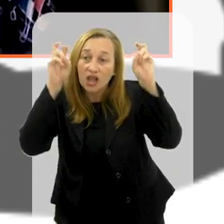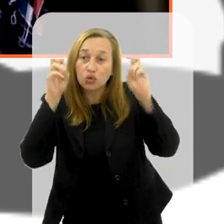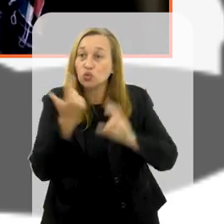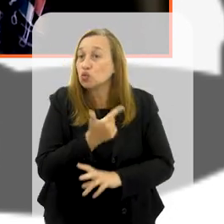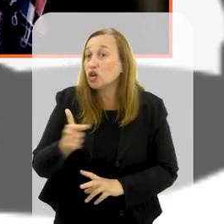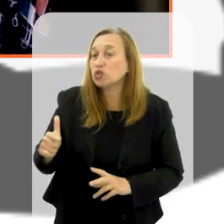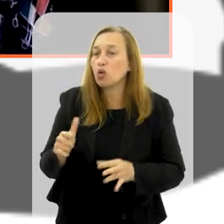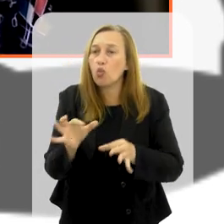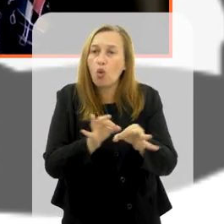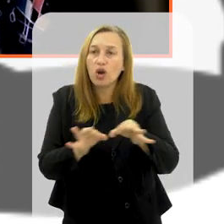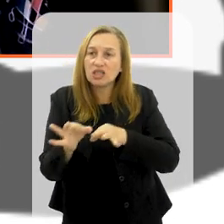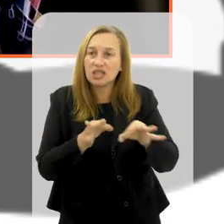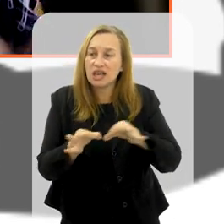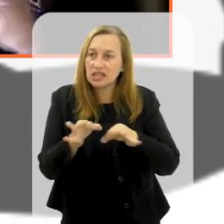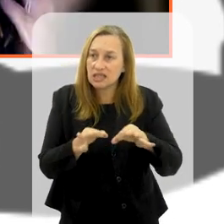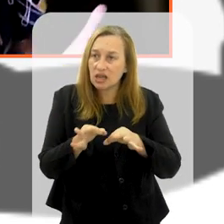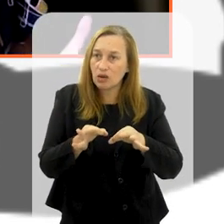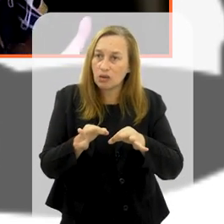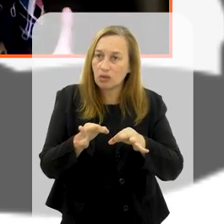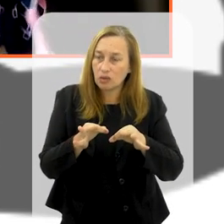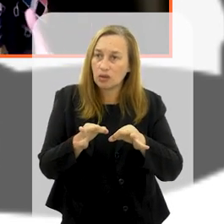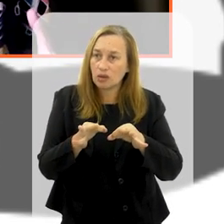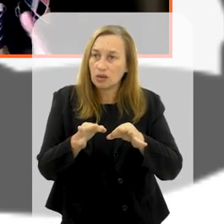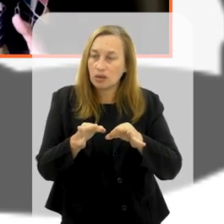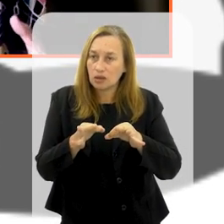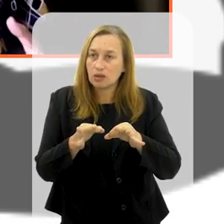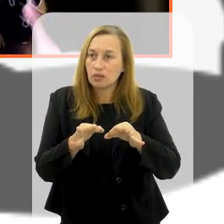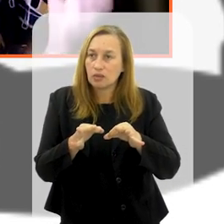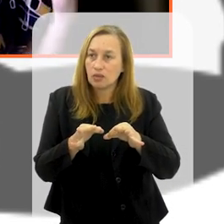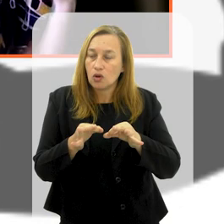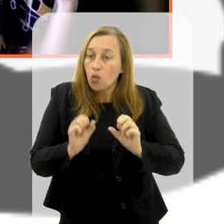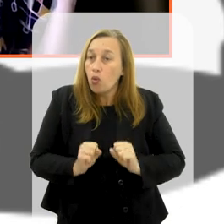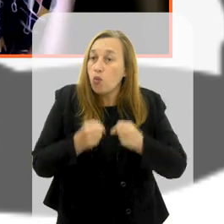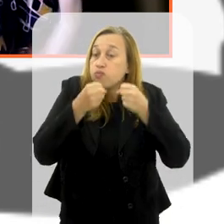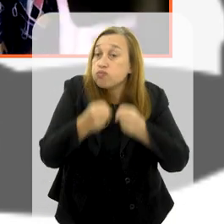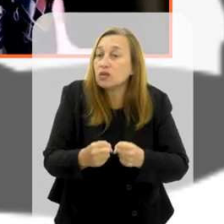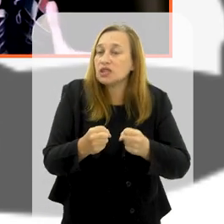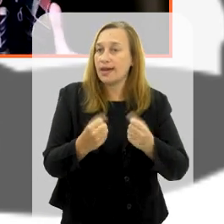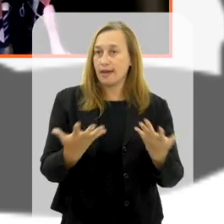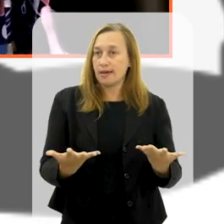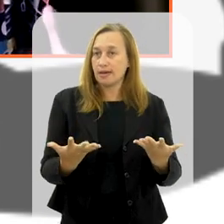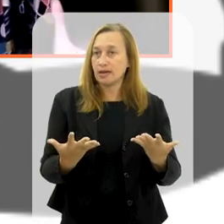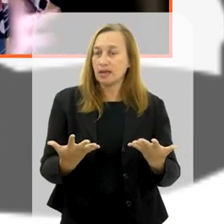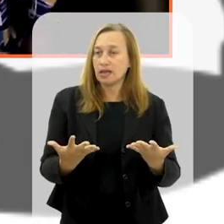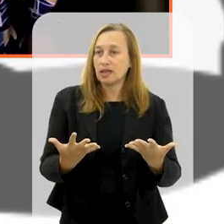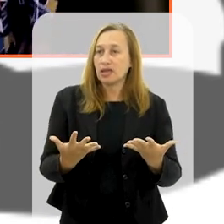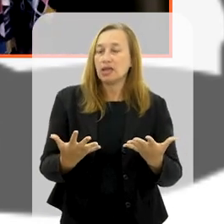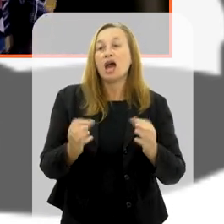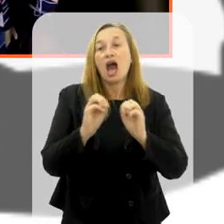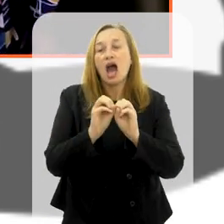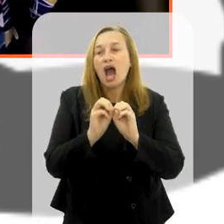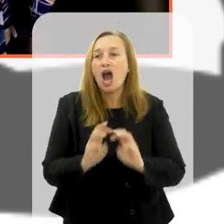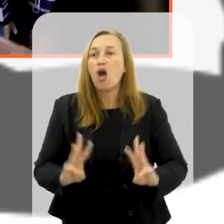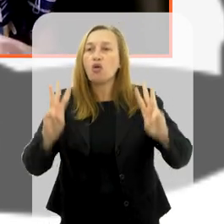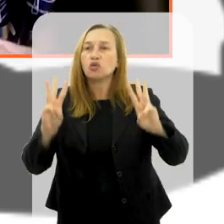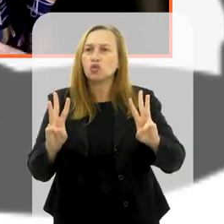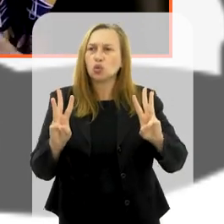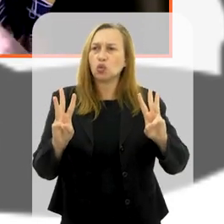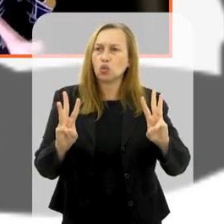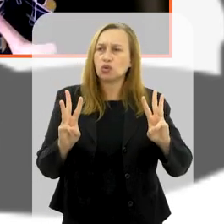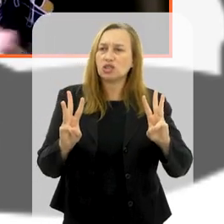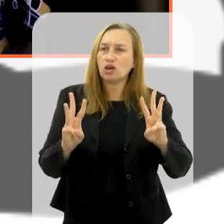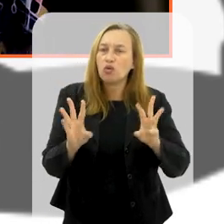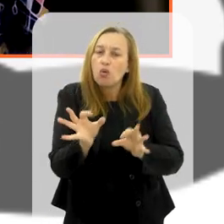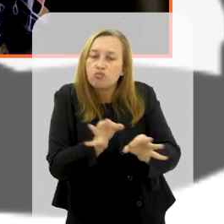Porque a gente não tem uma organização acima dos Estados nacionais com poder de mando. As Nações Unidas seria um